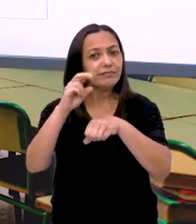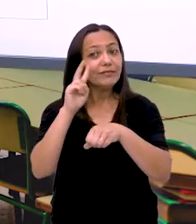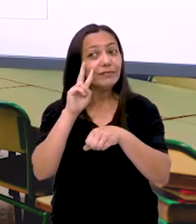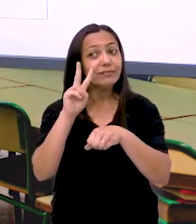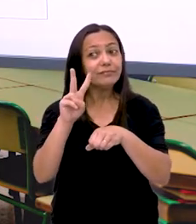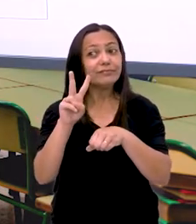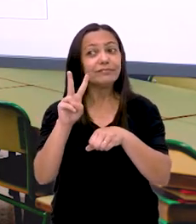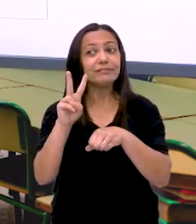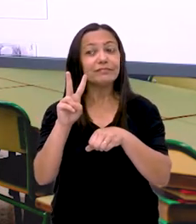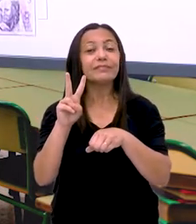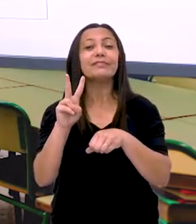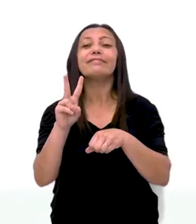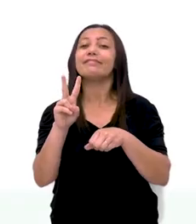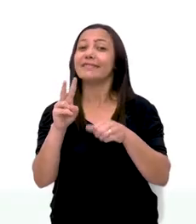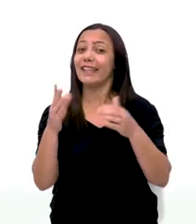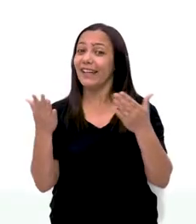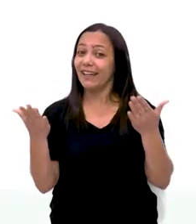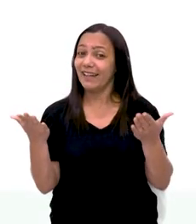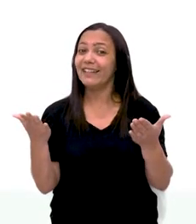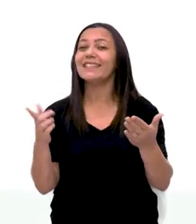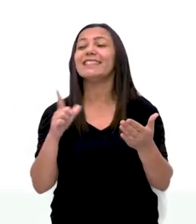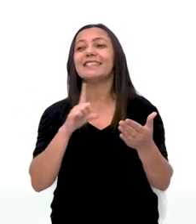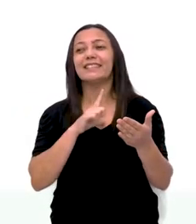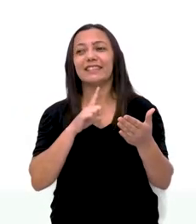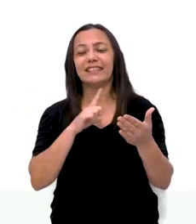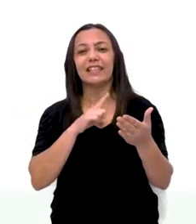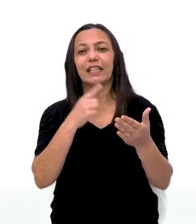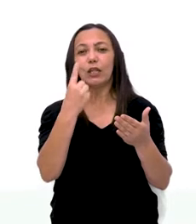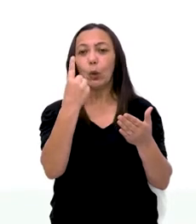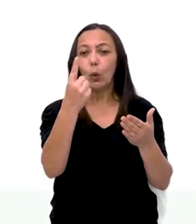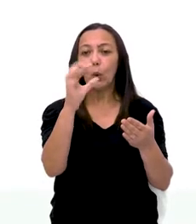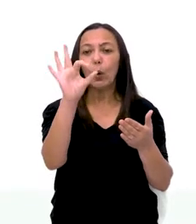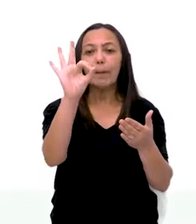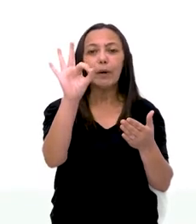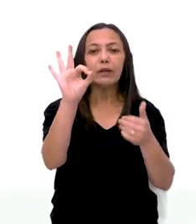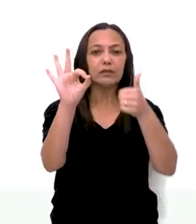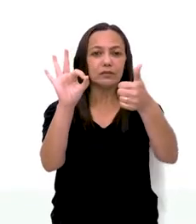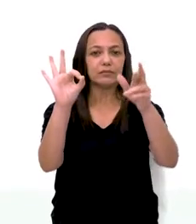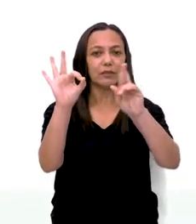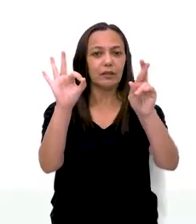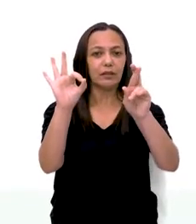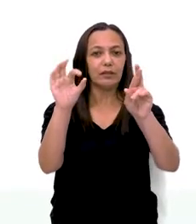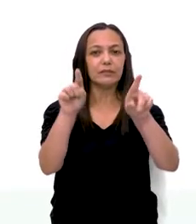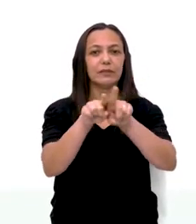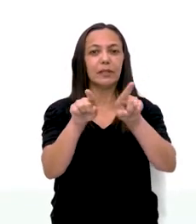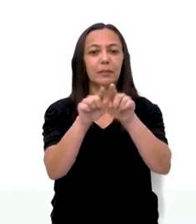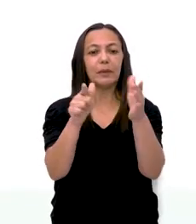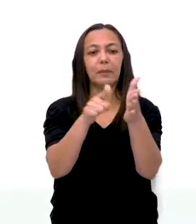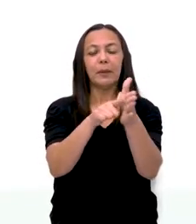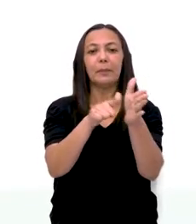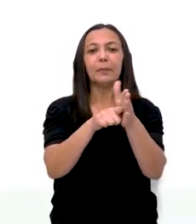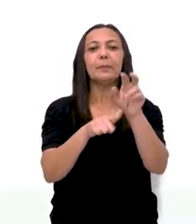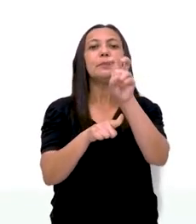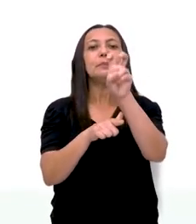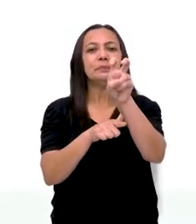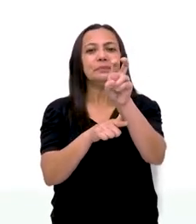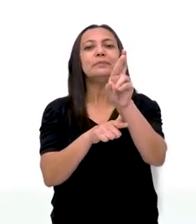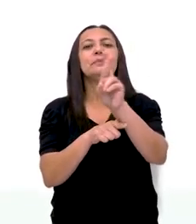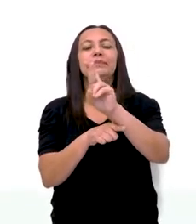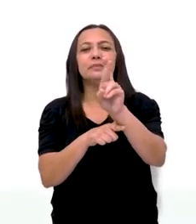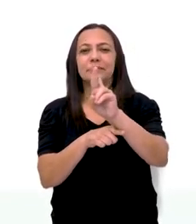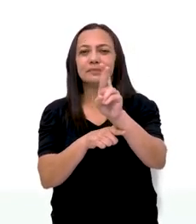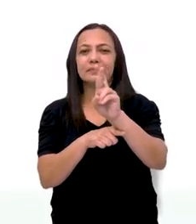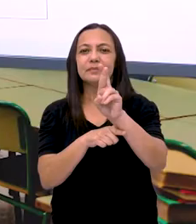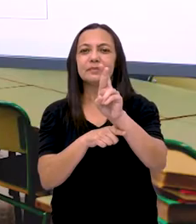Vamos ver? Olha. Uma moeda de um real. E uma cédula de